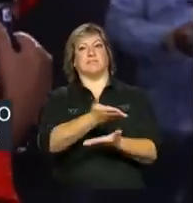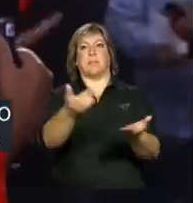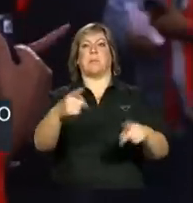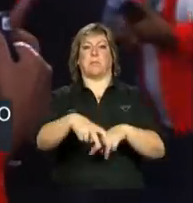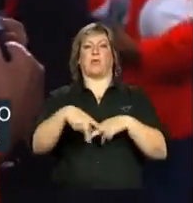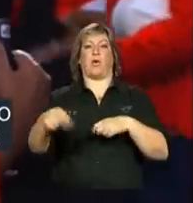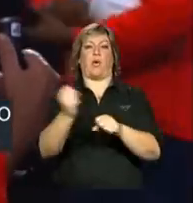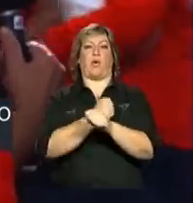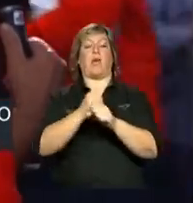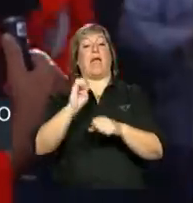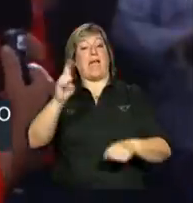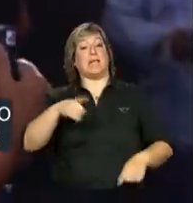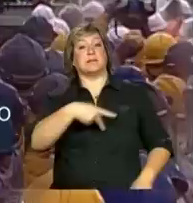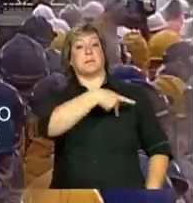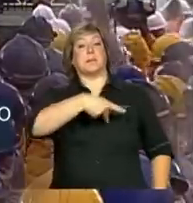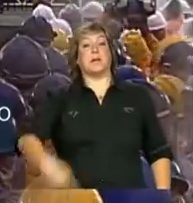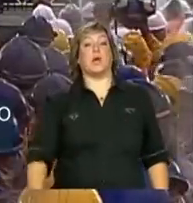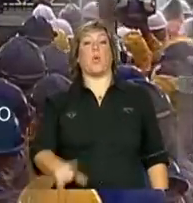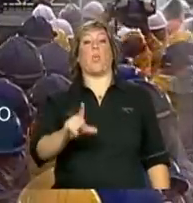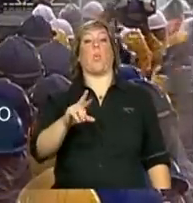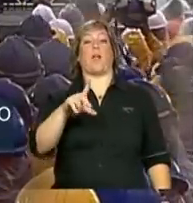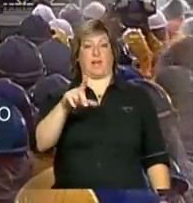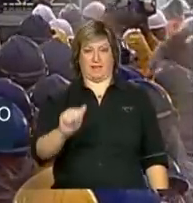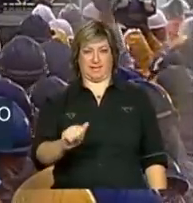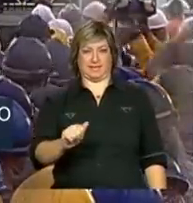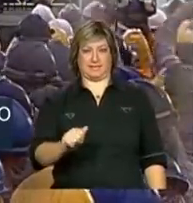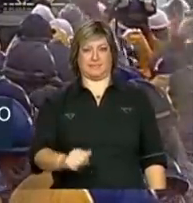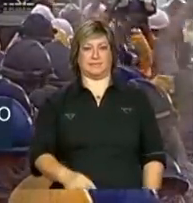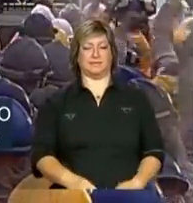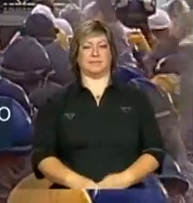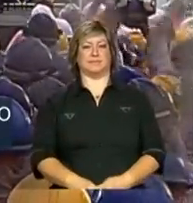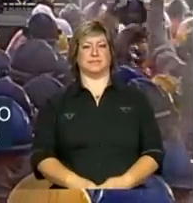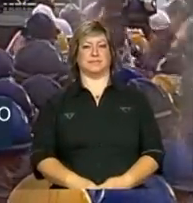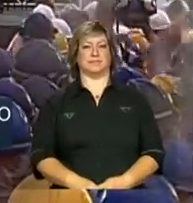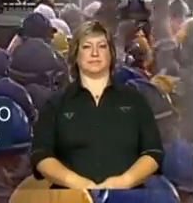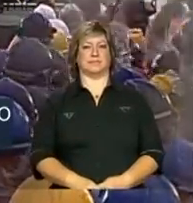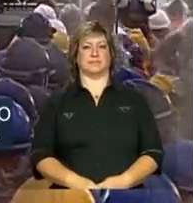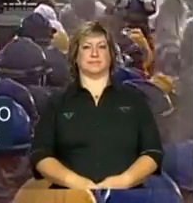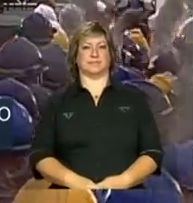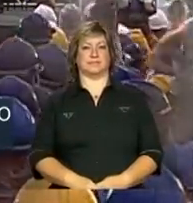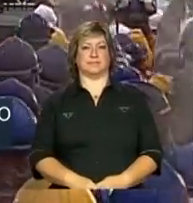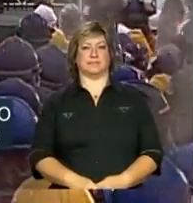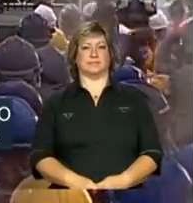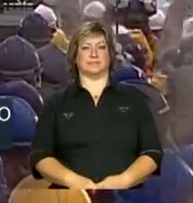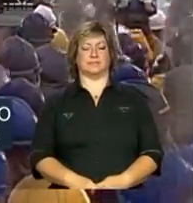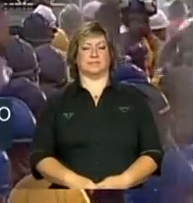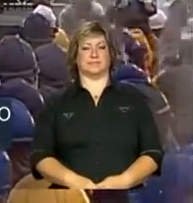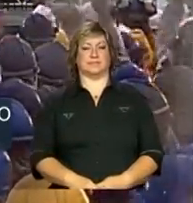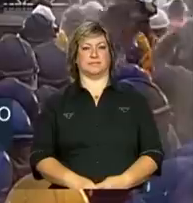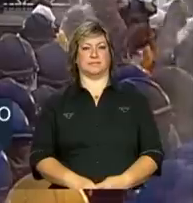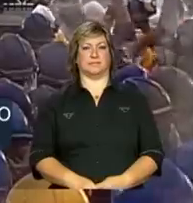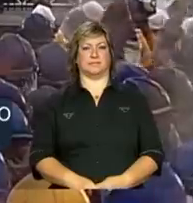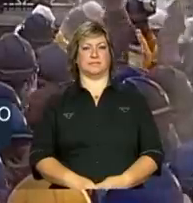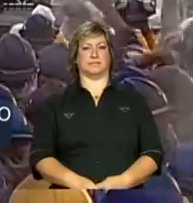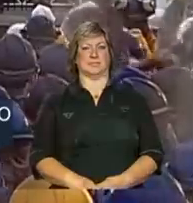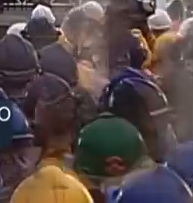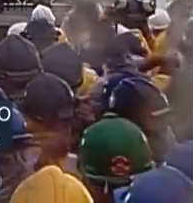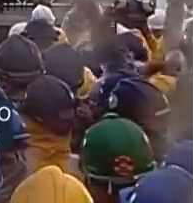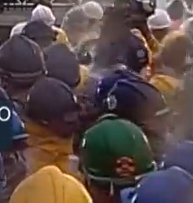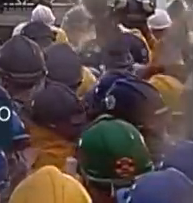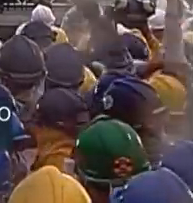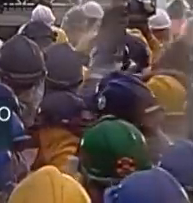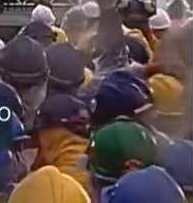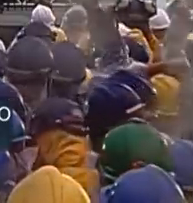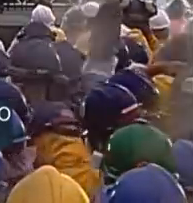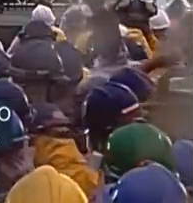É o ex-presidente Lula Lula, Lula, Lula, Lula,